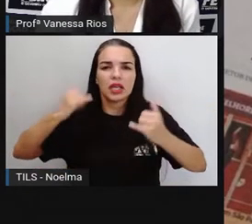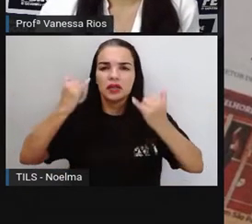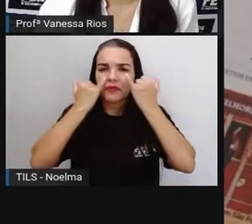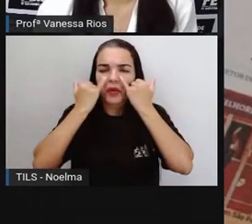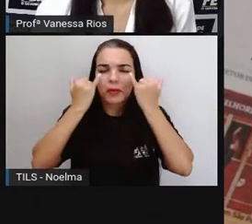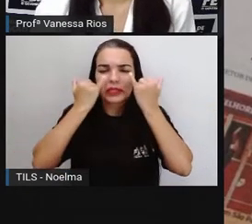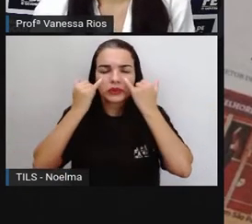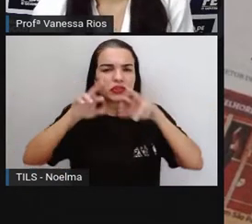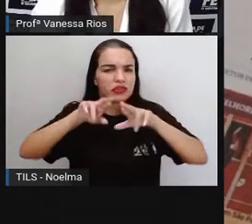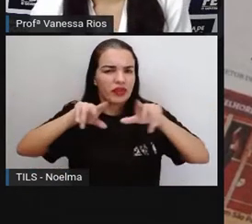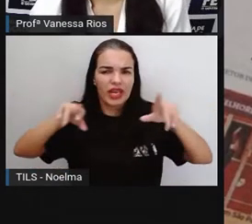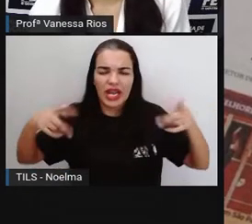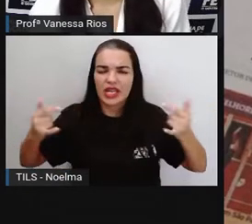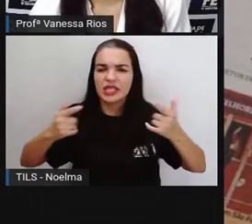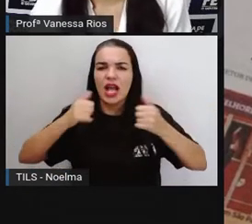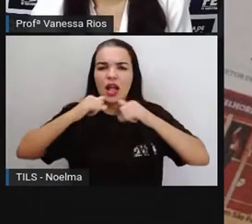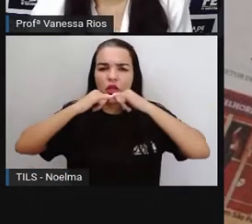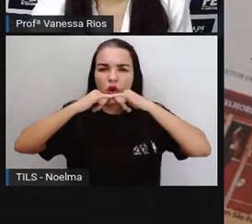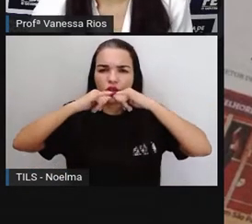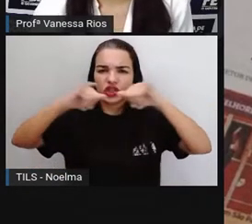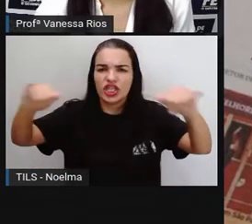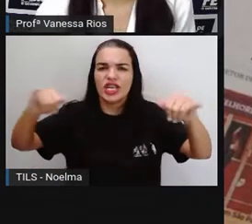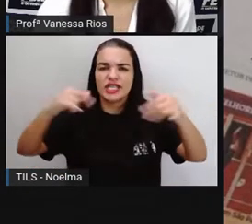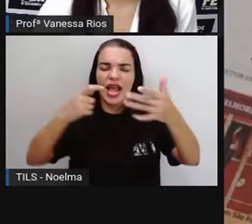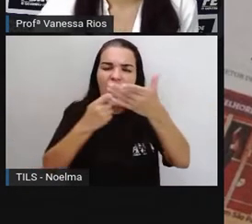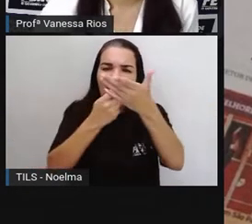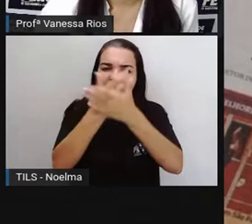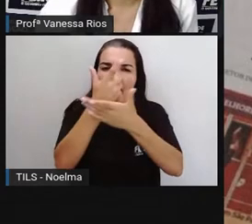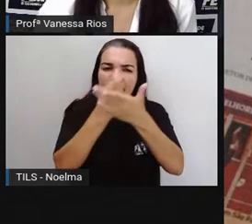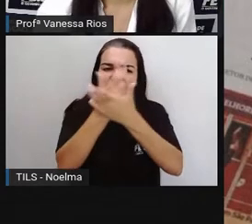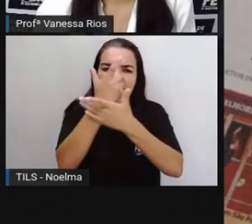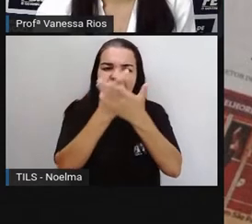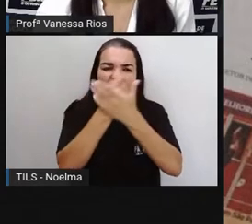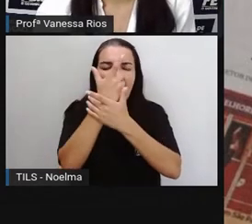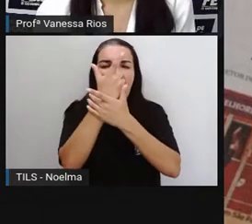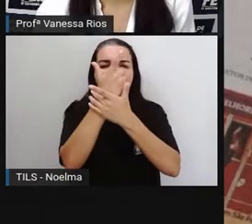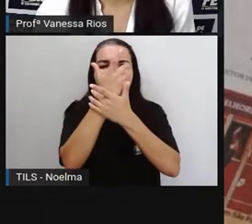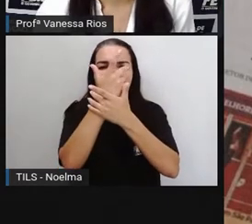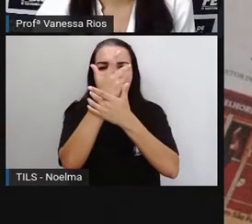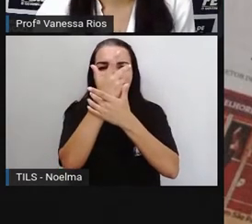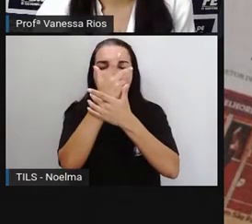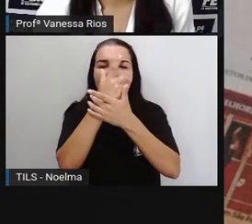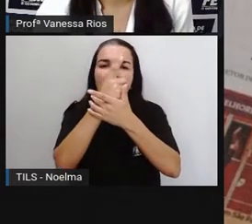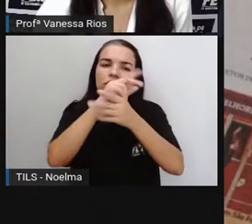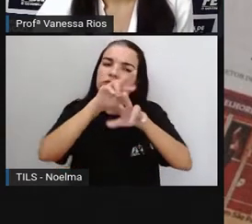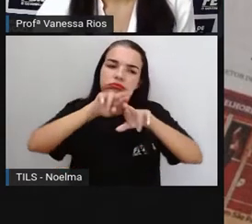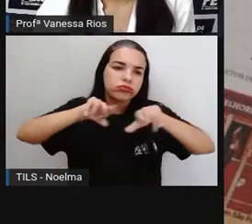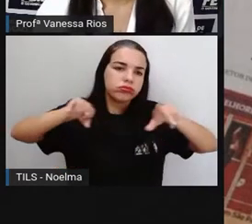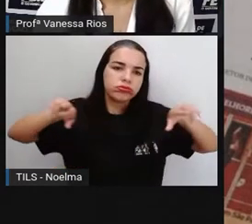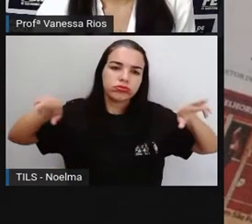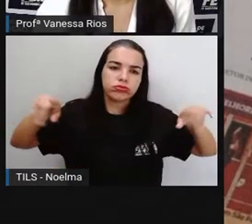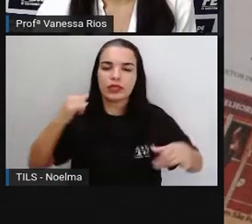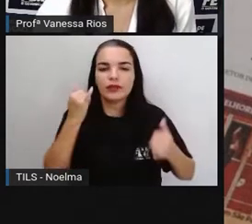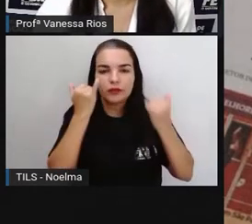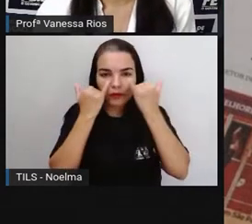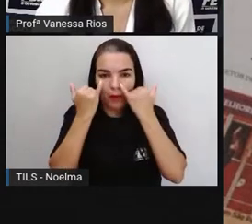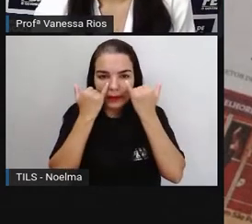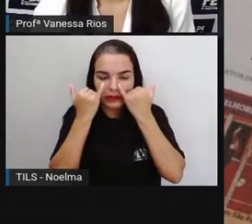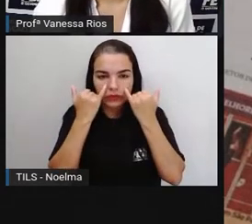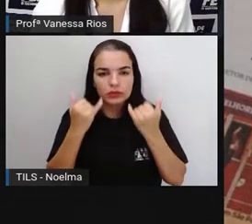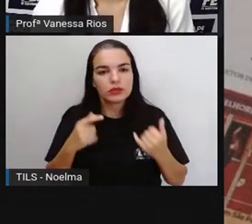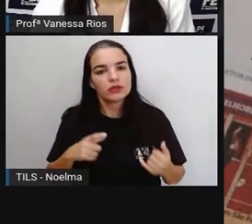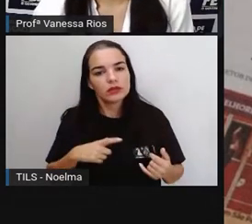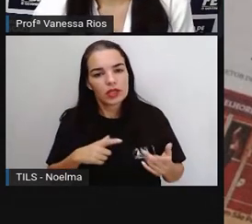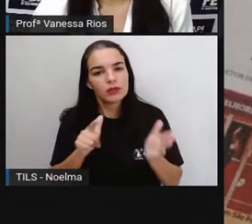diferentes, né? Venda de produtos, propaganda e diversas outras informações impressas, né?